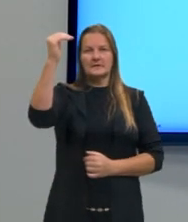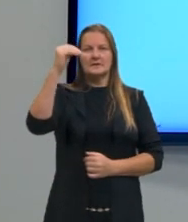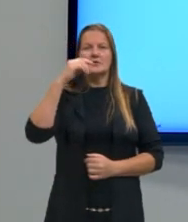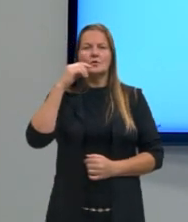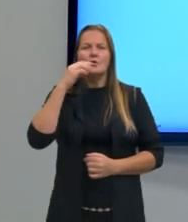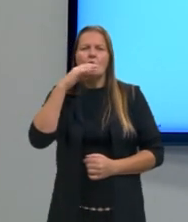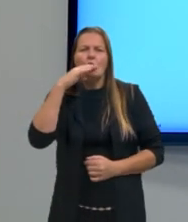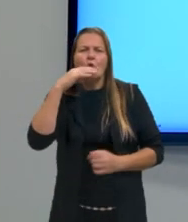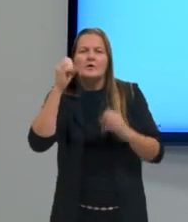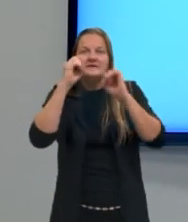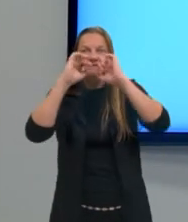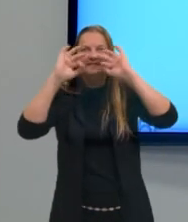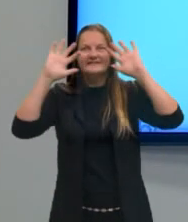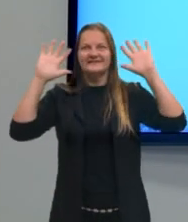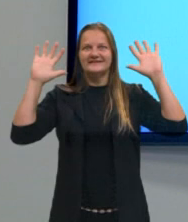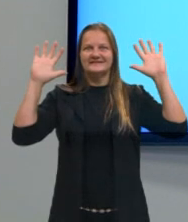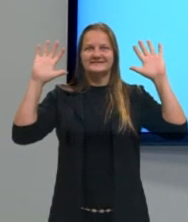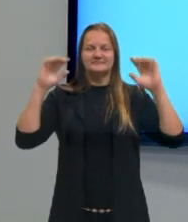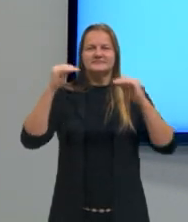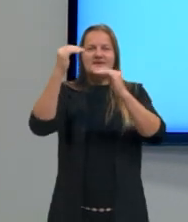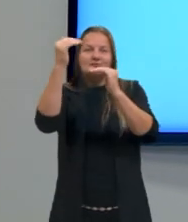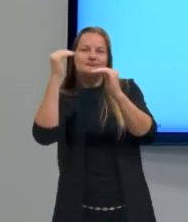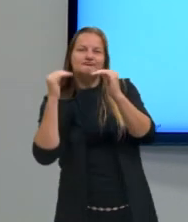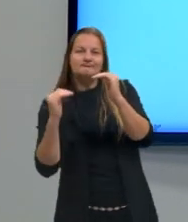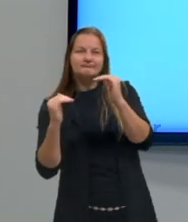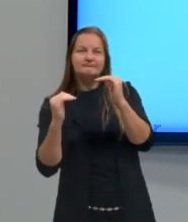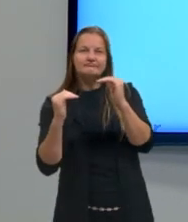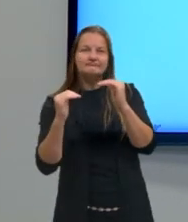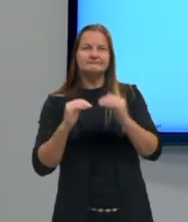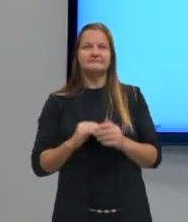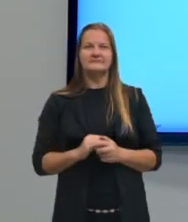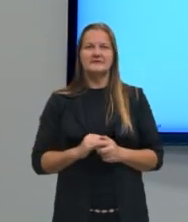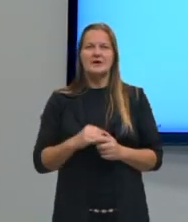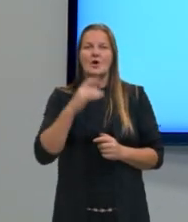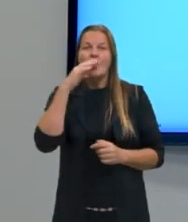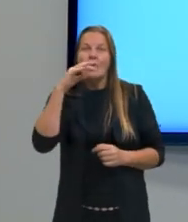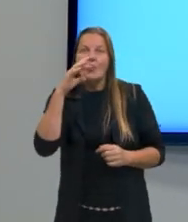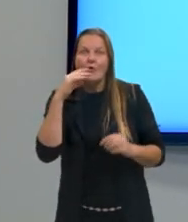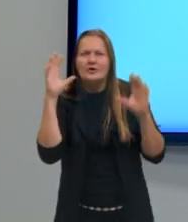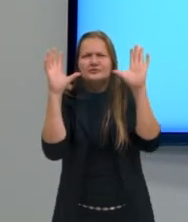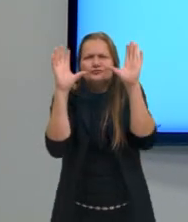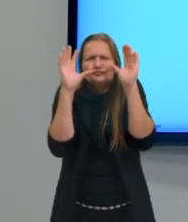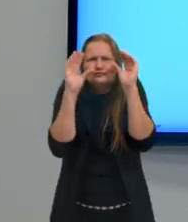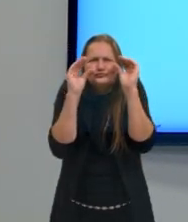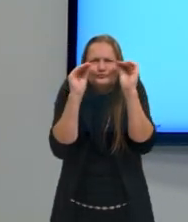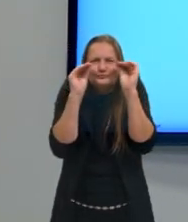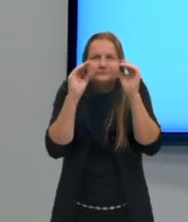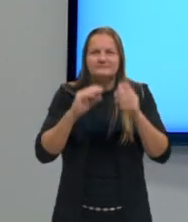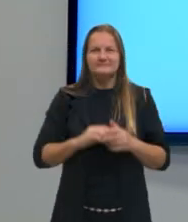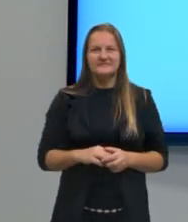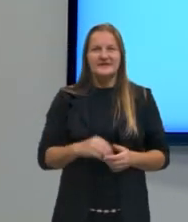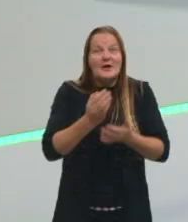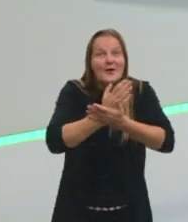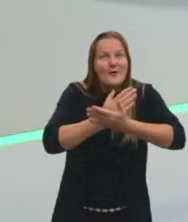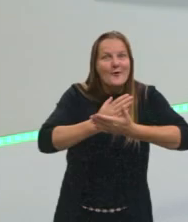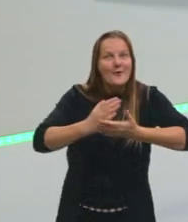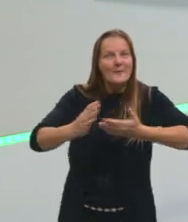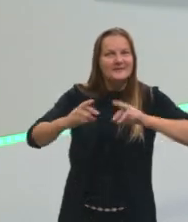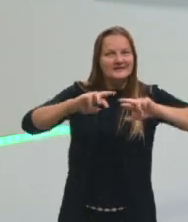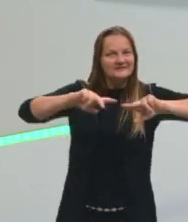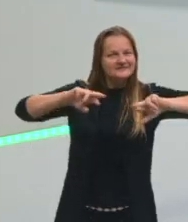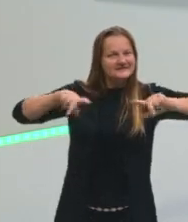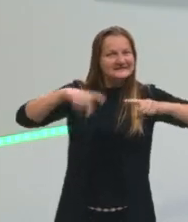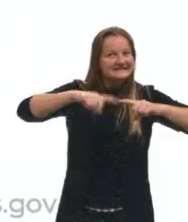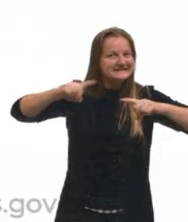claras e um segundo aqui representado com cores mais escuras. A gente vai começar pelas variações